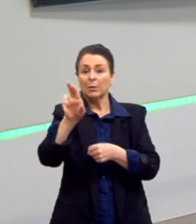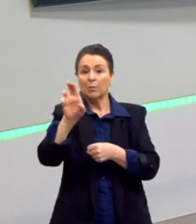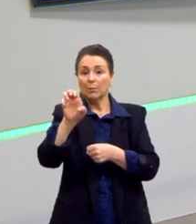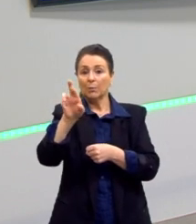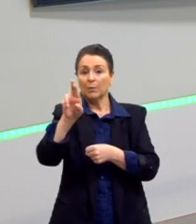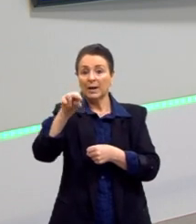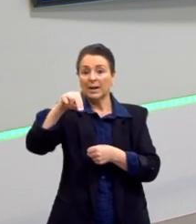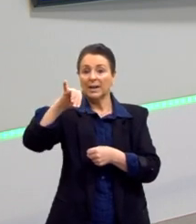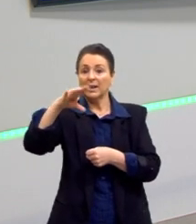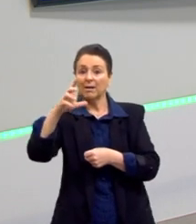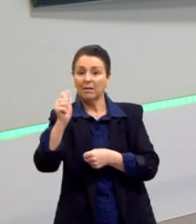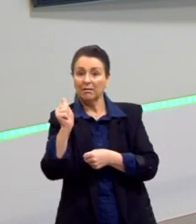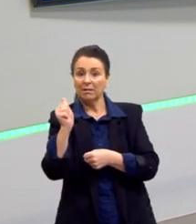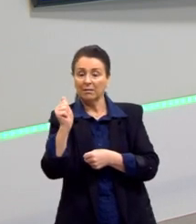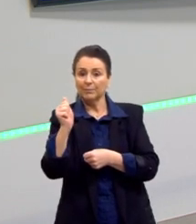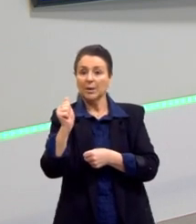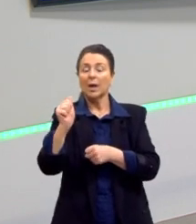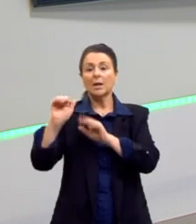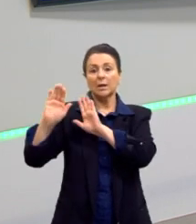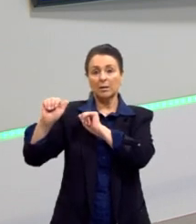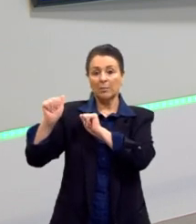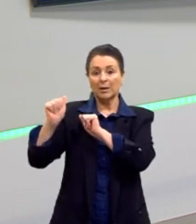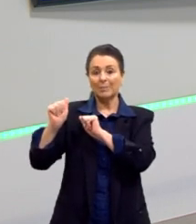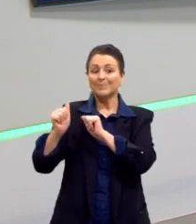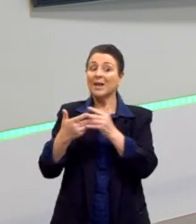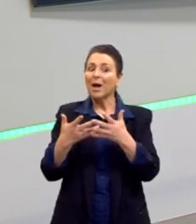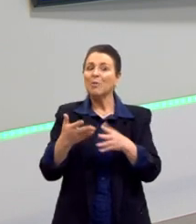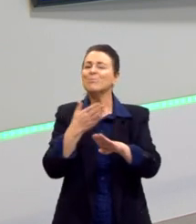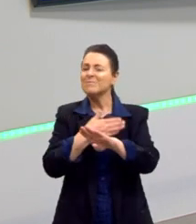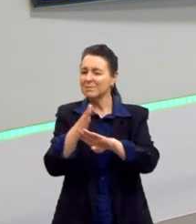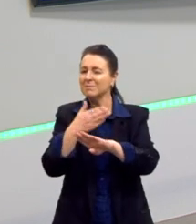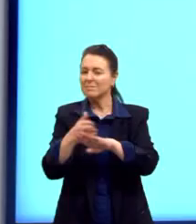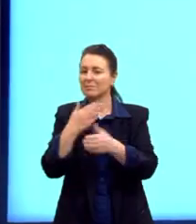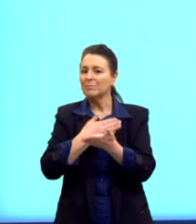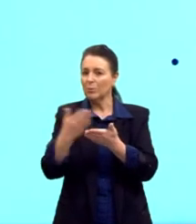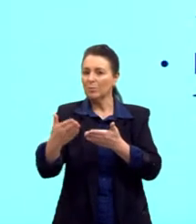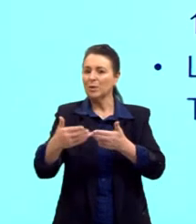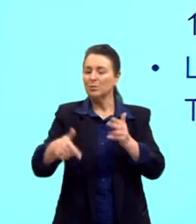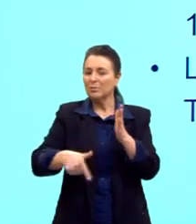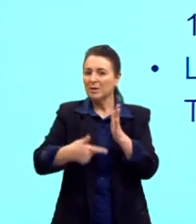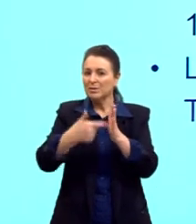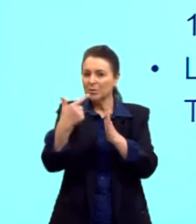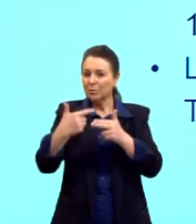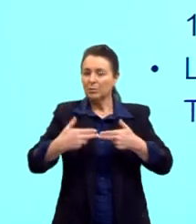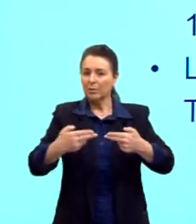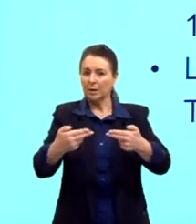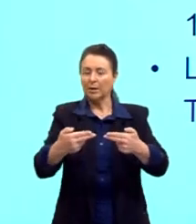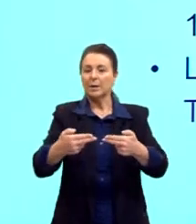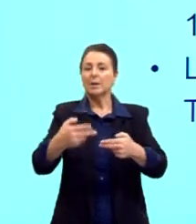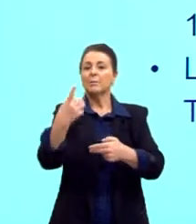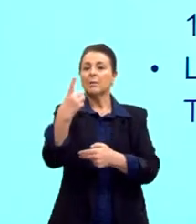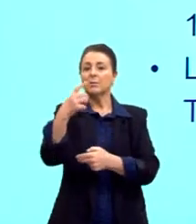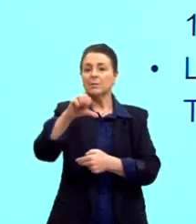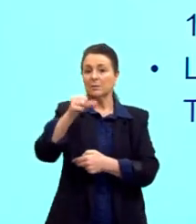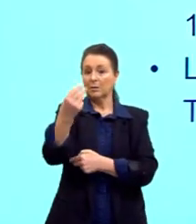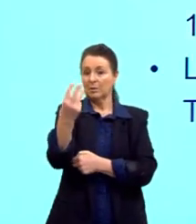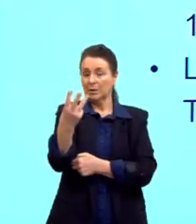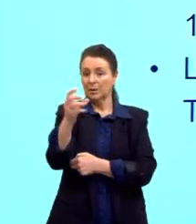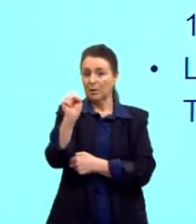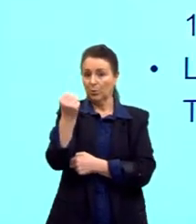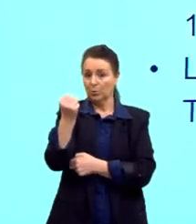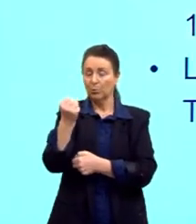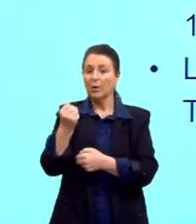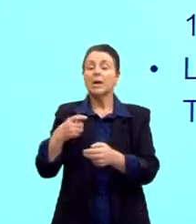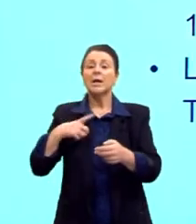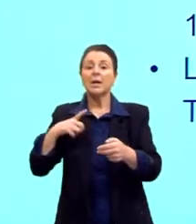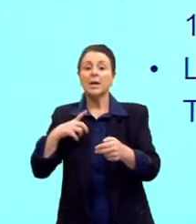E isso já é um ensaio para a Segunda Guerra, né, em 1937. Em 1938, eles vão anexar Tcheco-Eslováquia e o